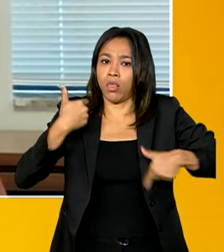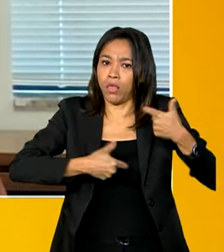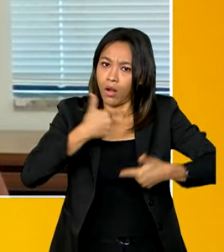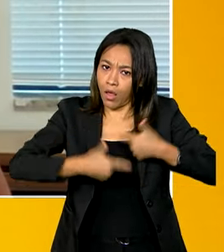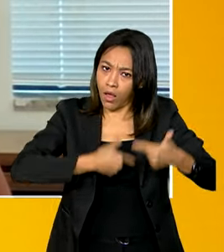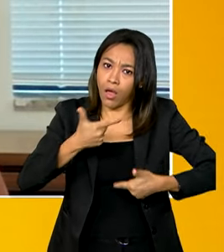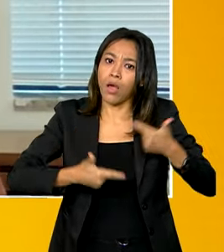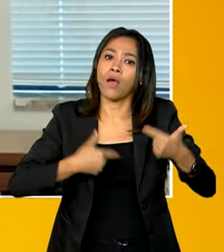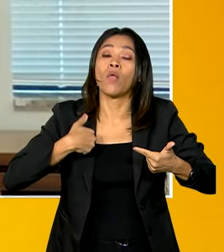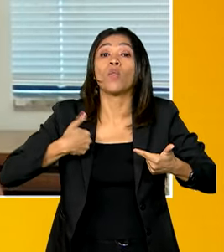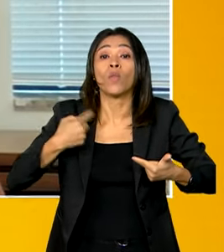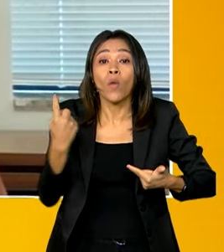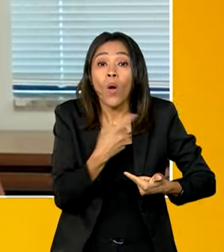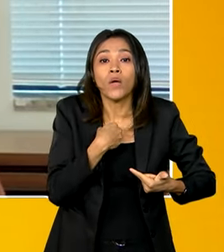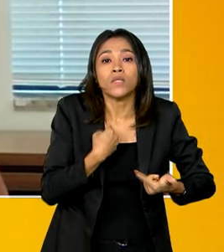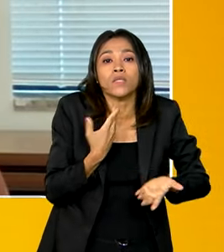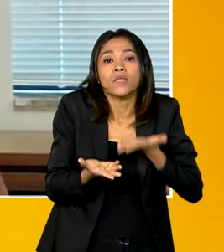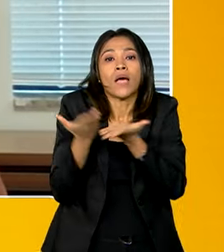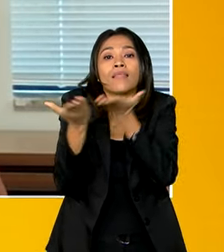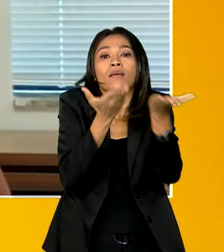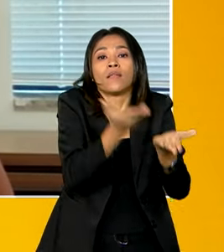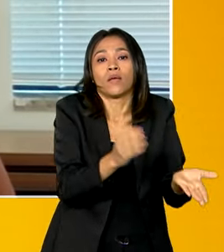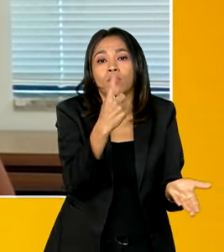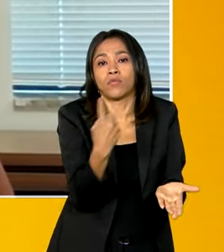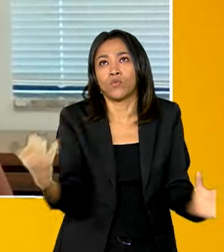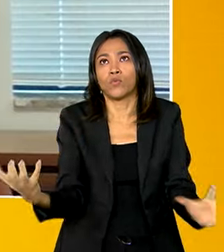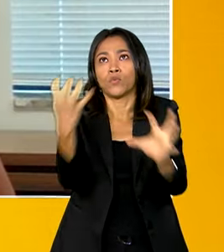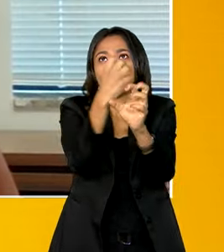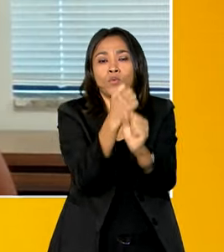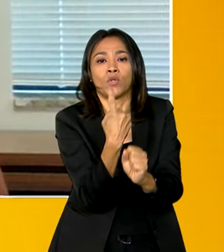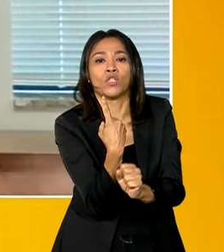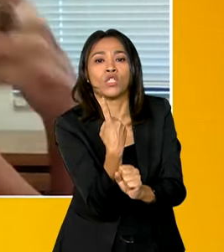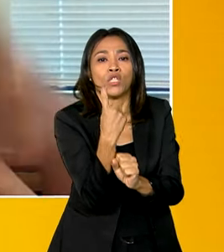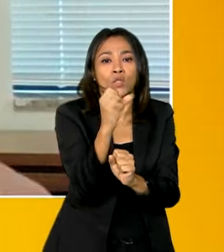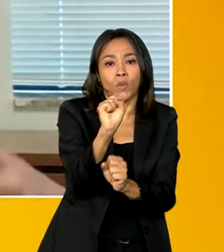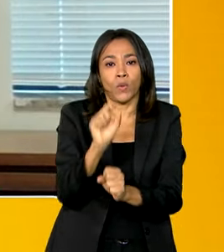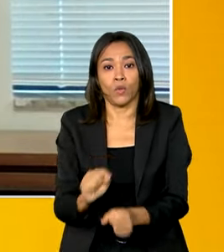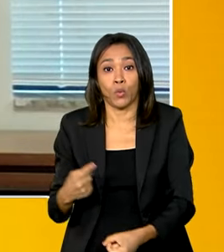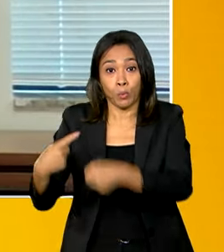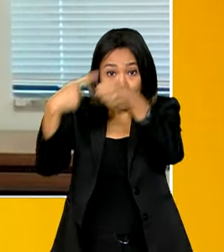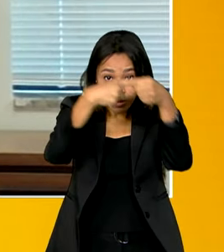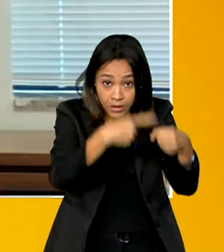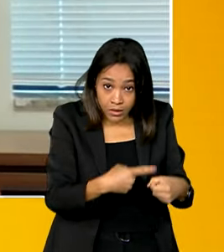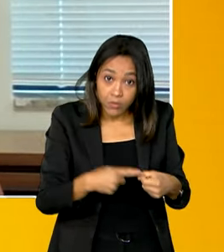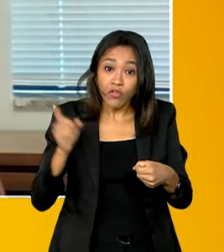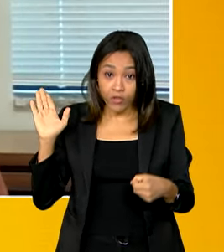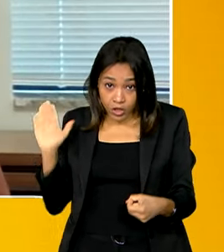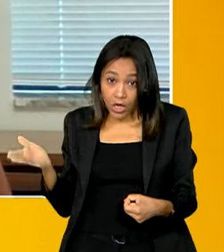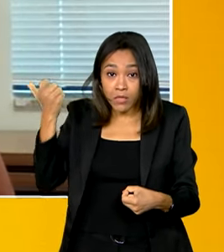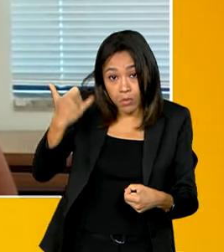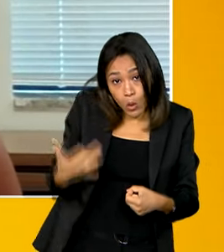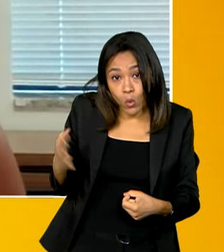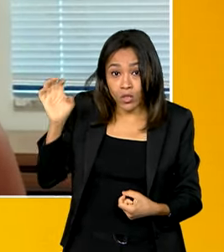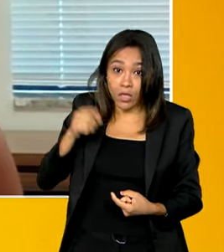atendemos a 18 municípios nos estados que você mesmo já comentou, né? Alagoas, Paraíba,